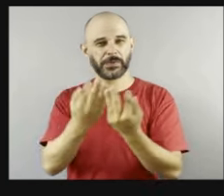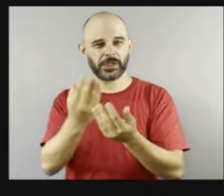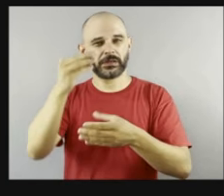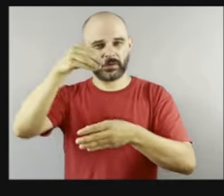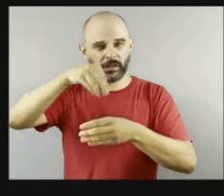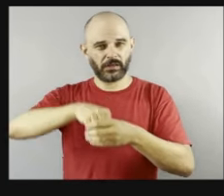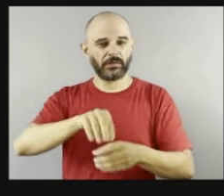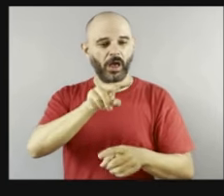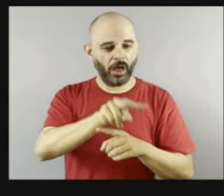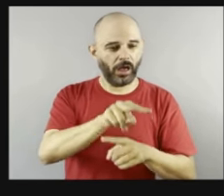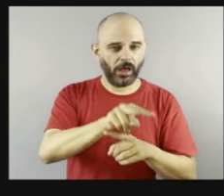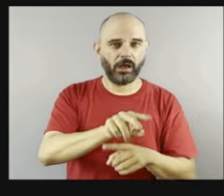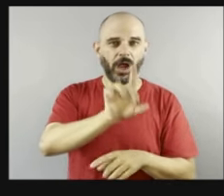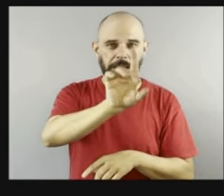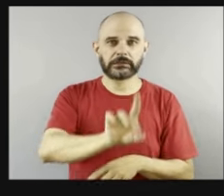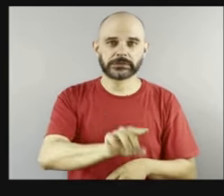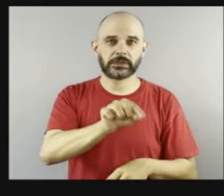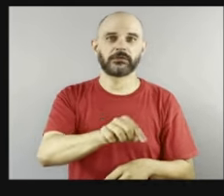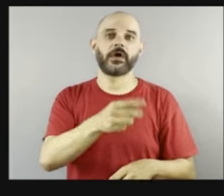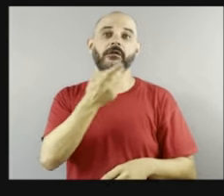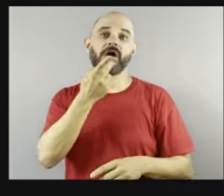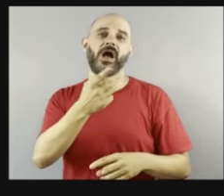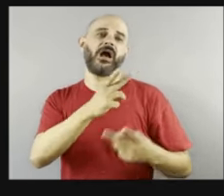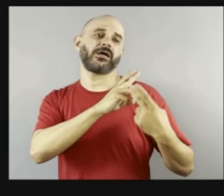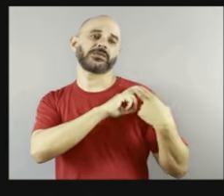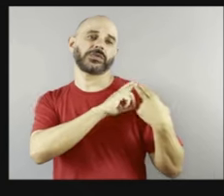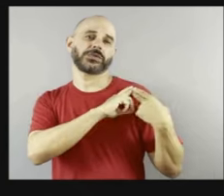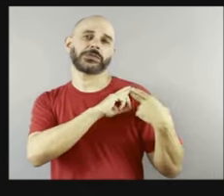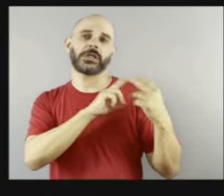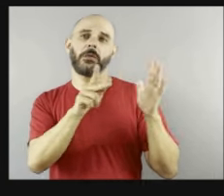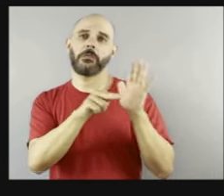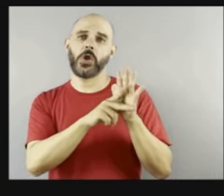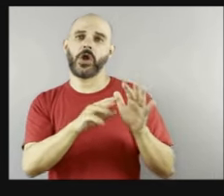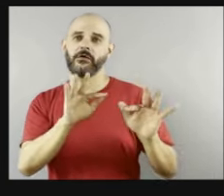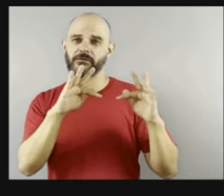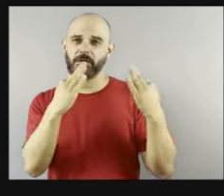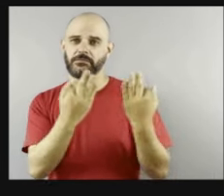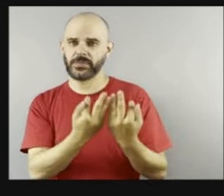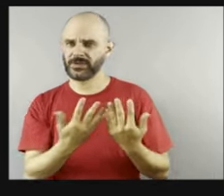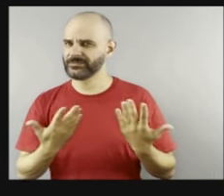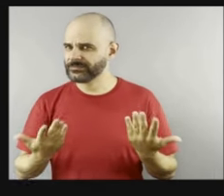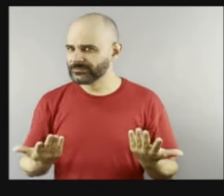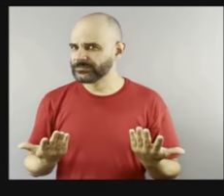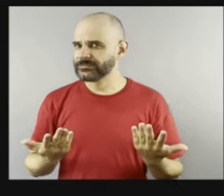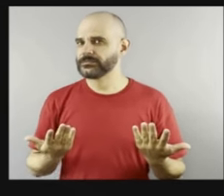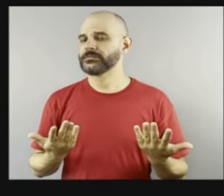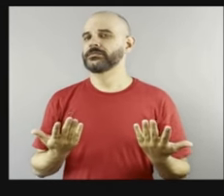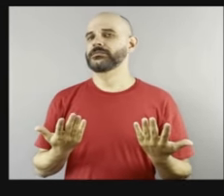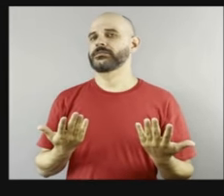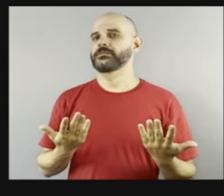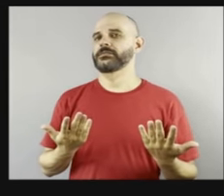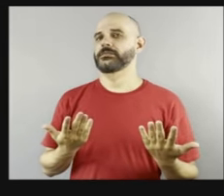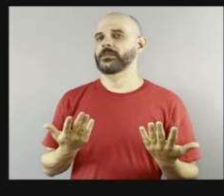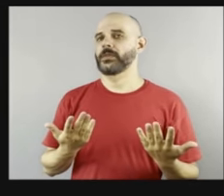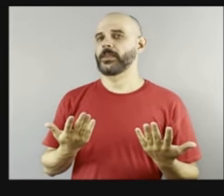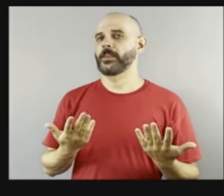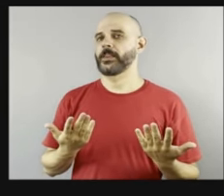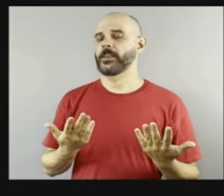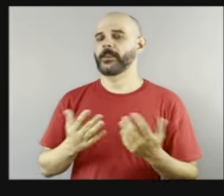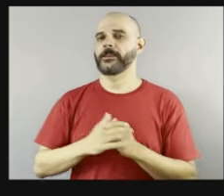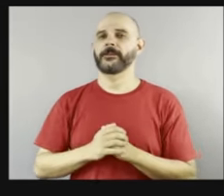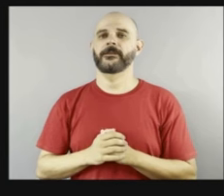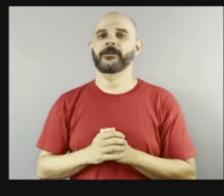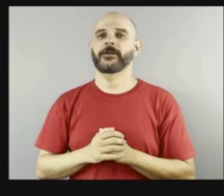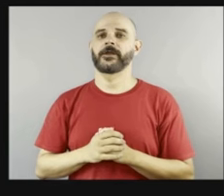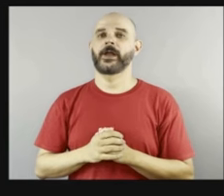família. Será? Porque eu sempre falo, antes de ser família, nós somos